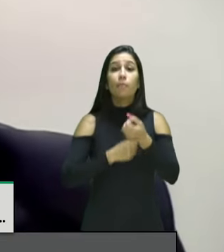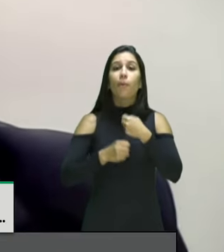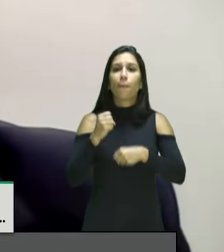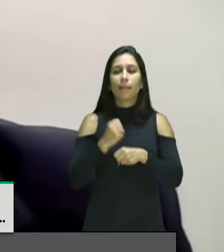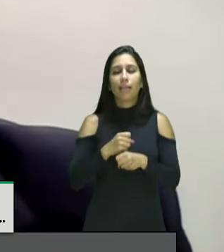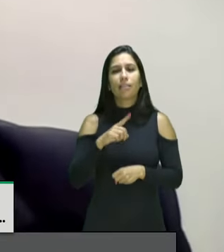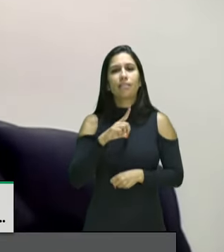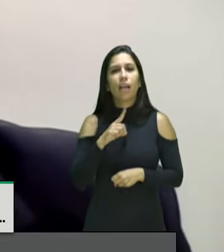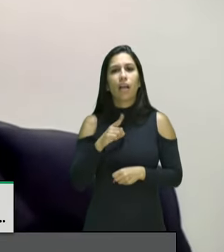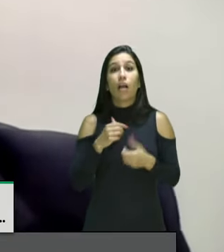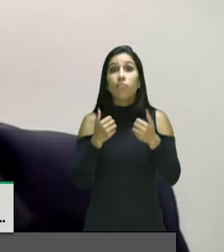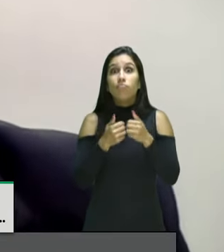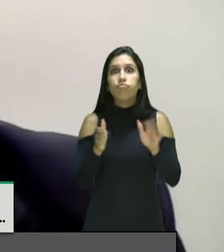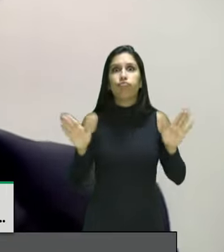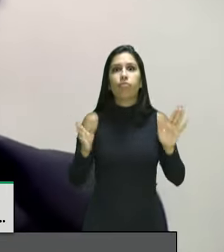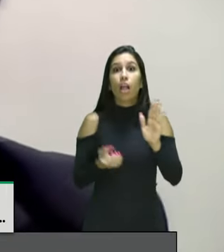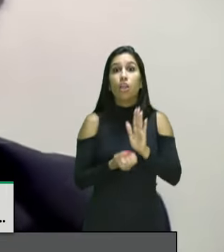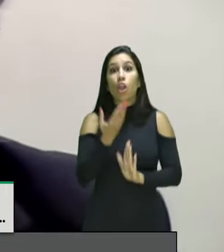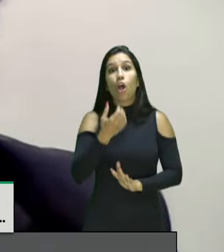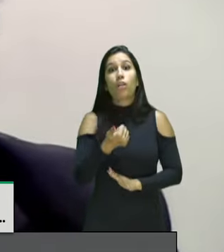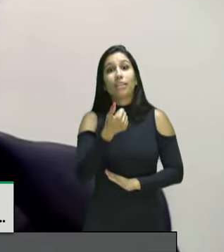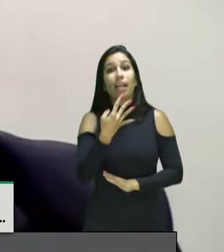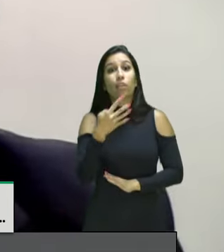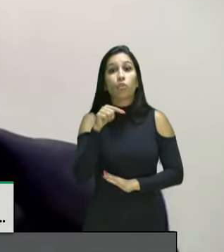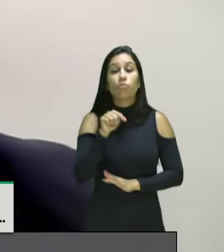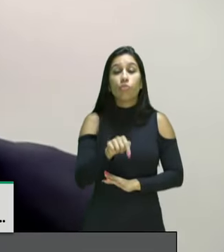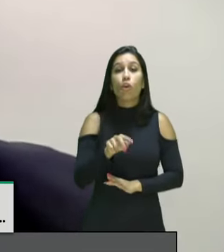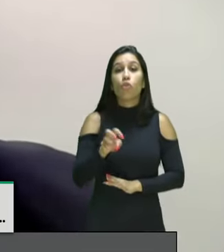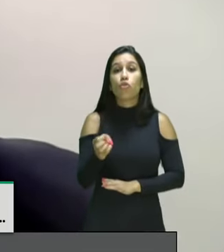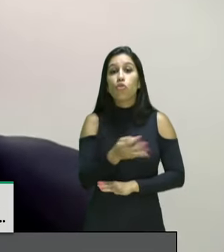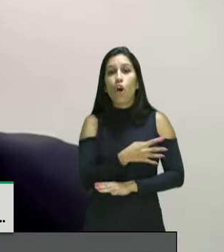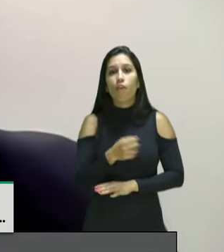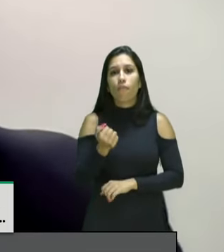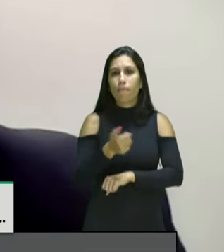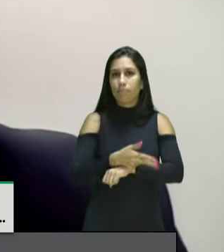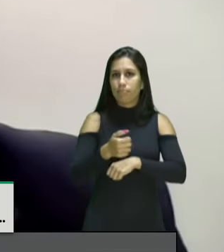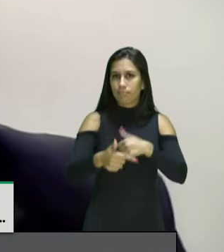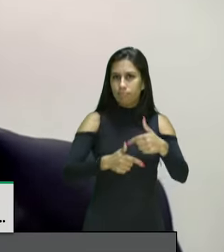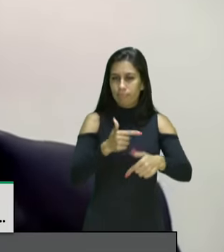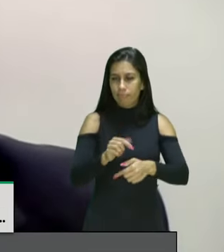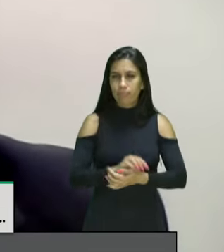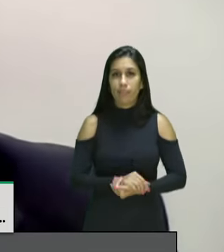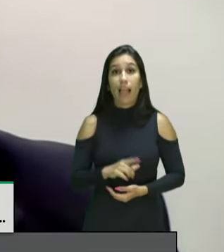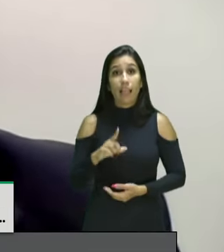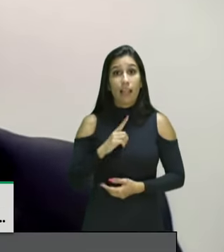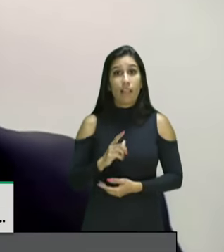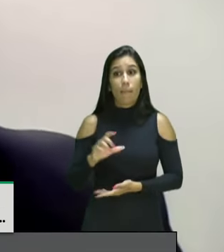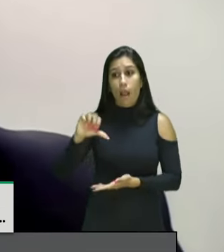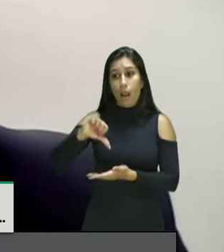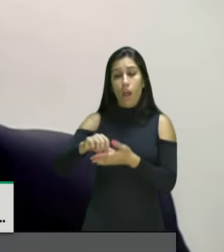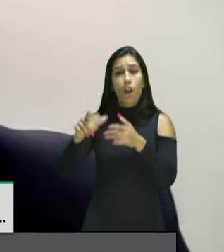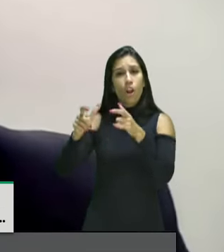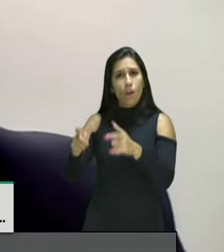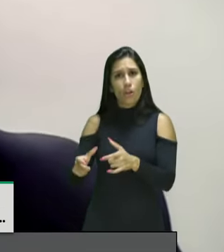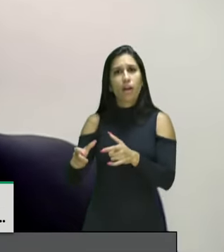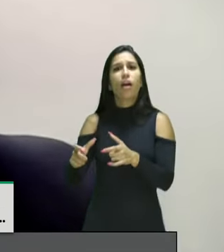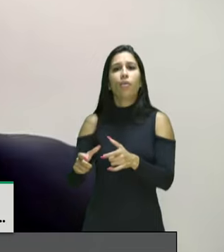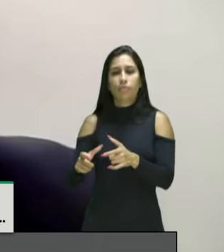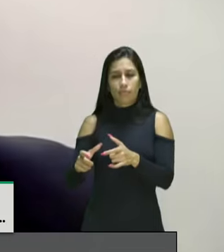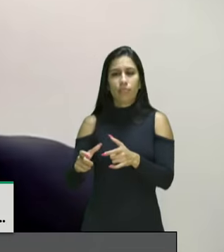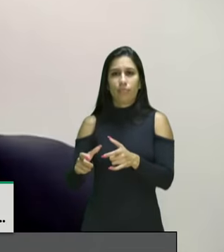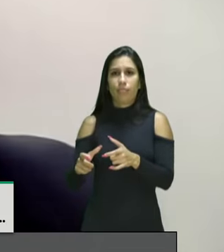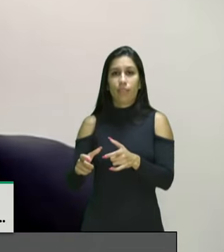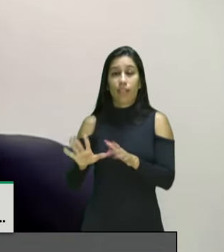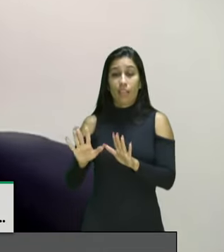foram abertas 14 mil novas vagas de emprego. Também temos o Polo de Economia Criativa, que é um projeto elaborado pelo Ministério da